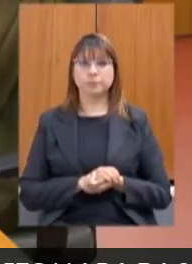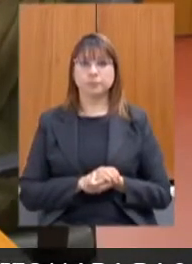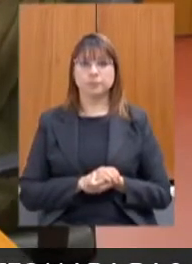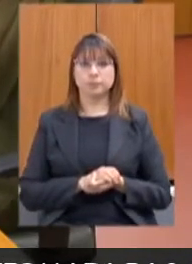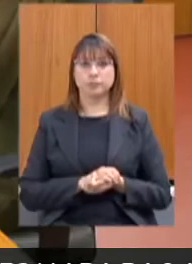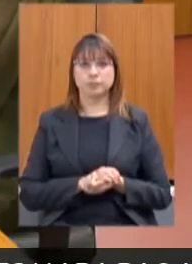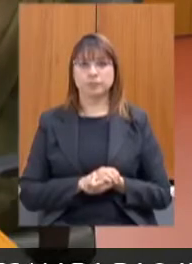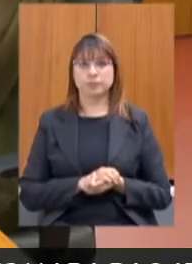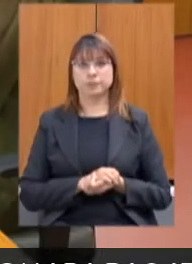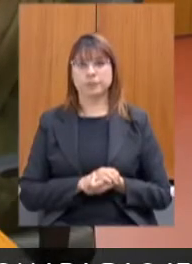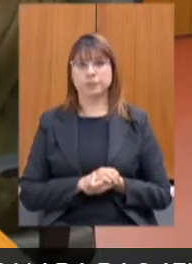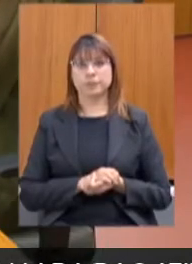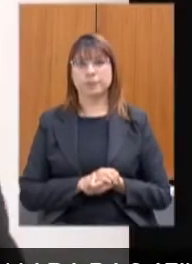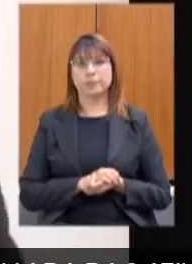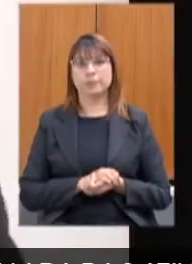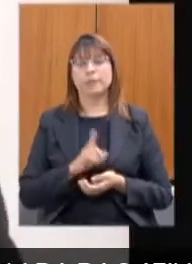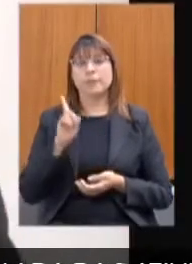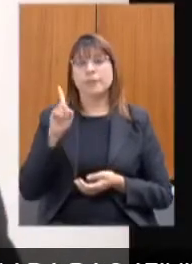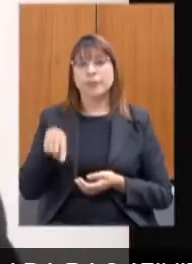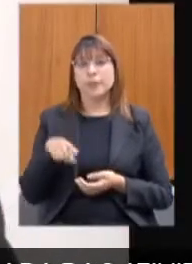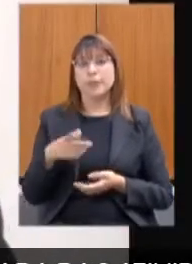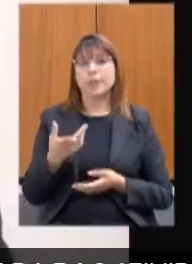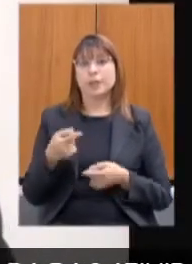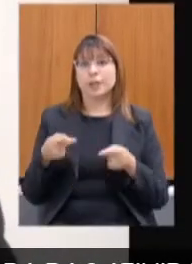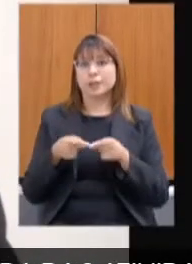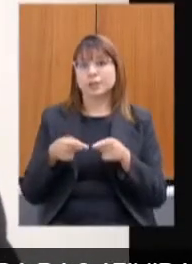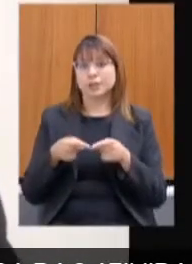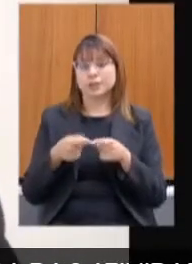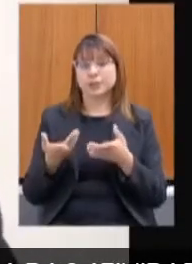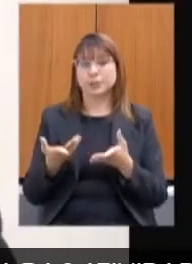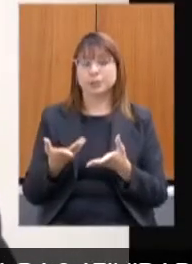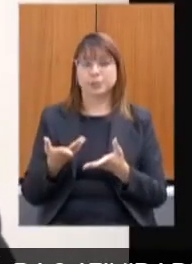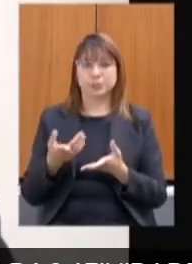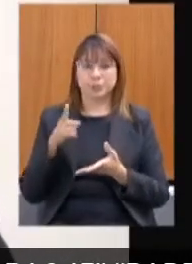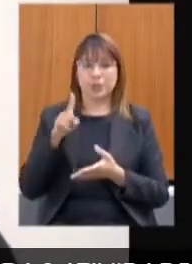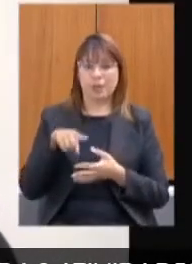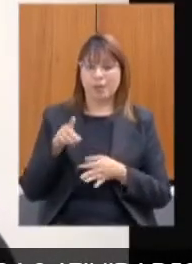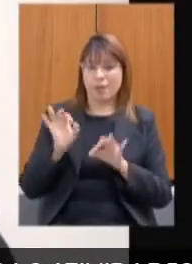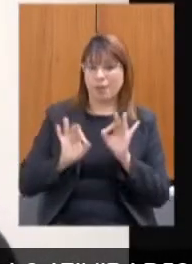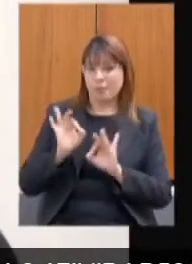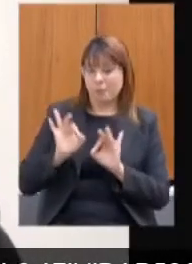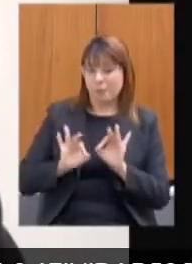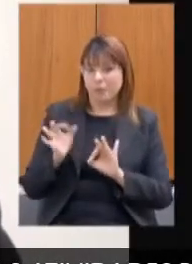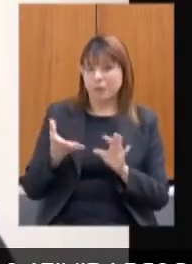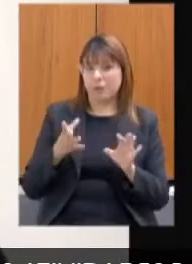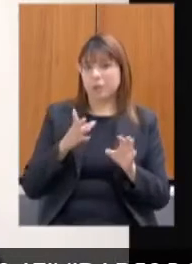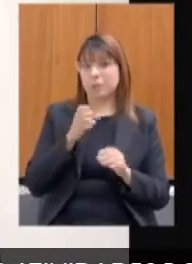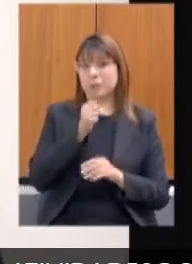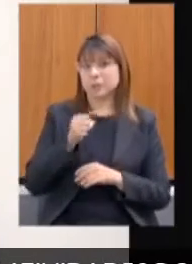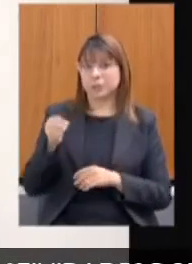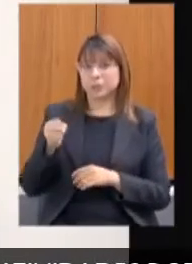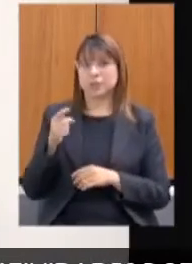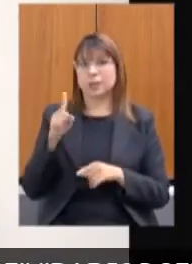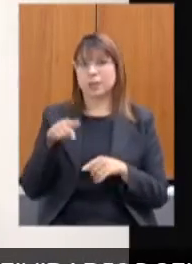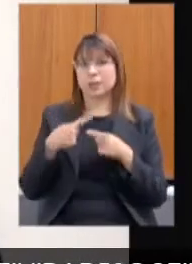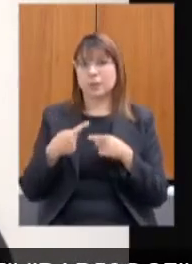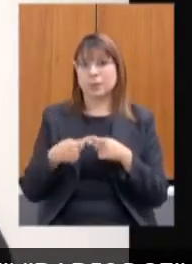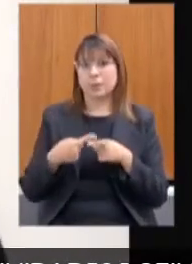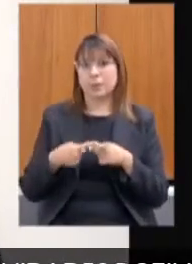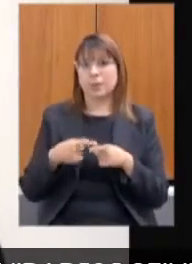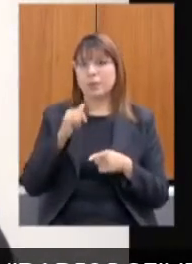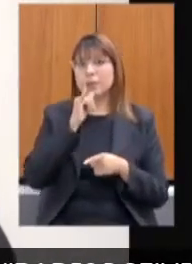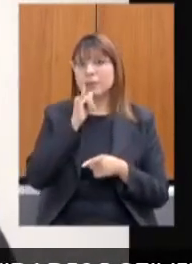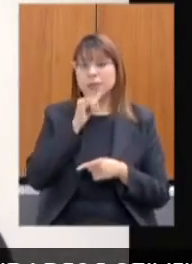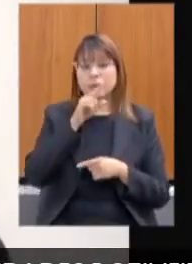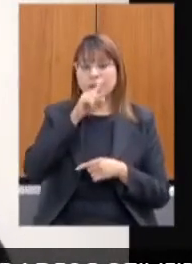Primeiro secretário, a bengala não é uma analogia com o programa de transferência, não. A bengala é como se fosse um